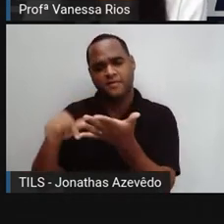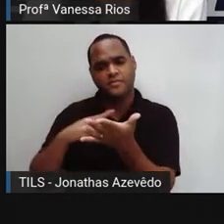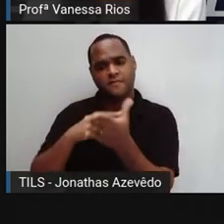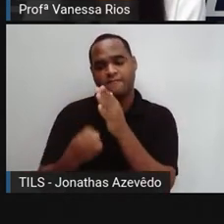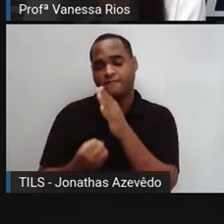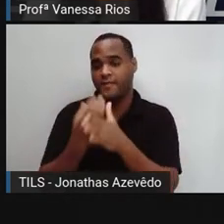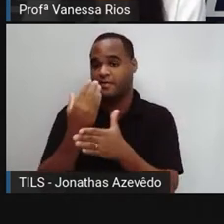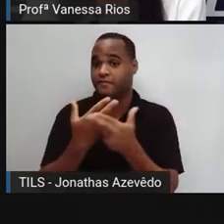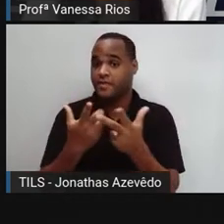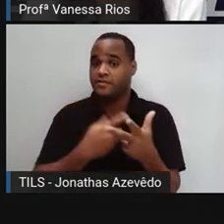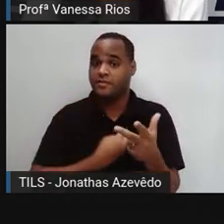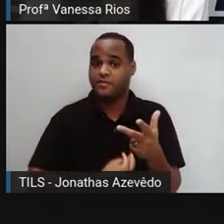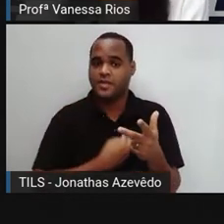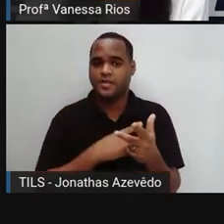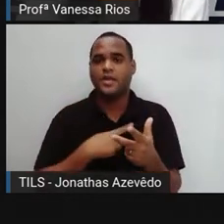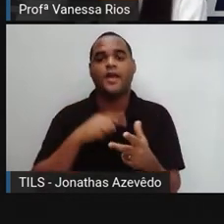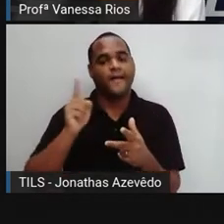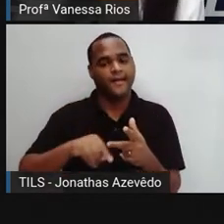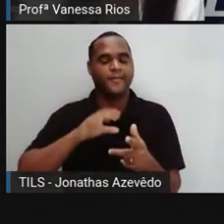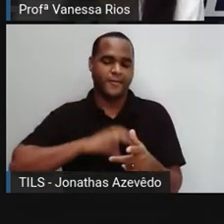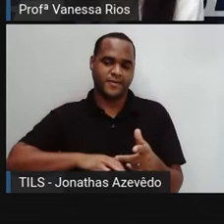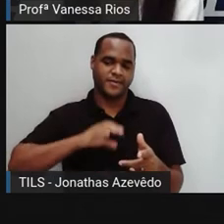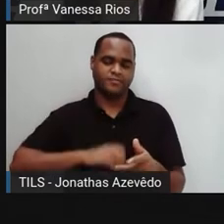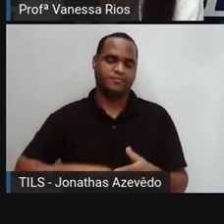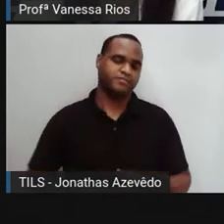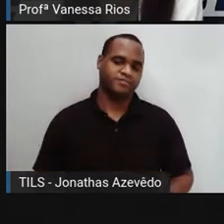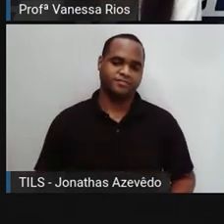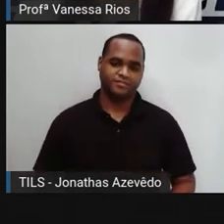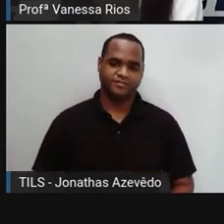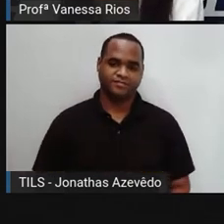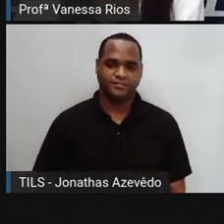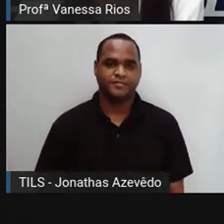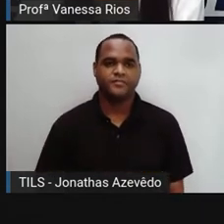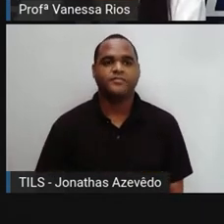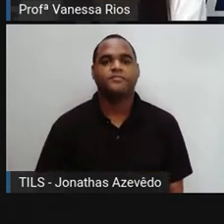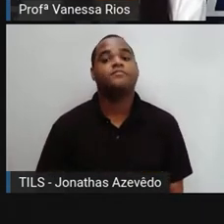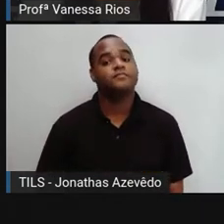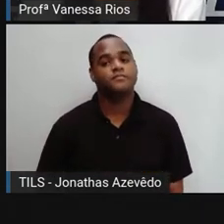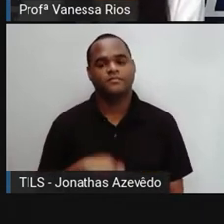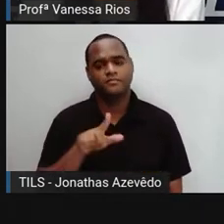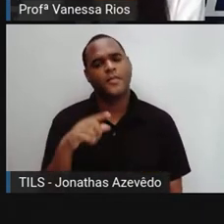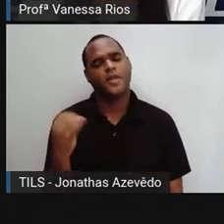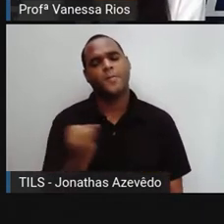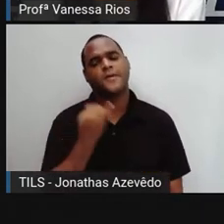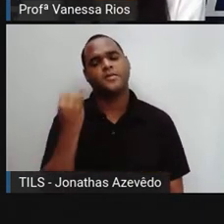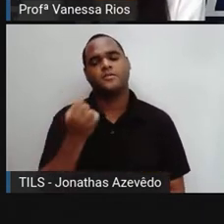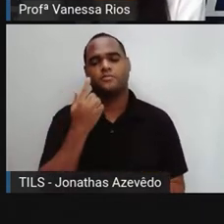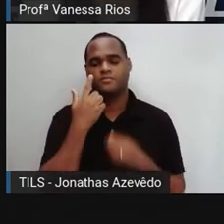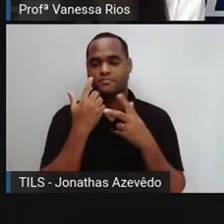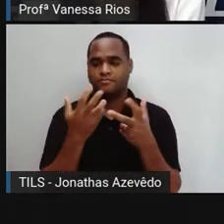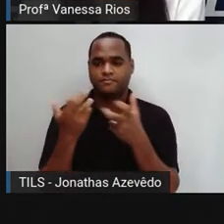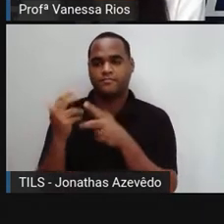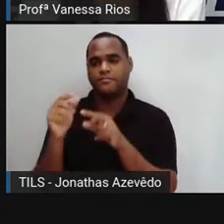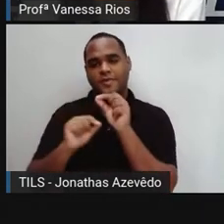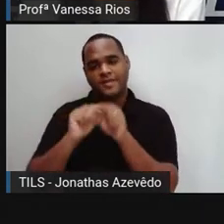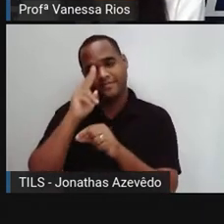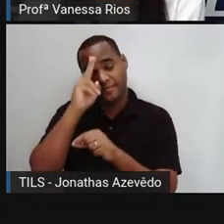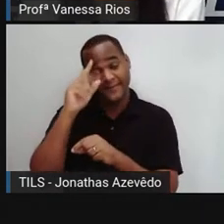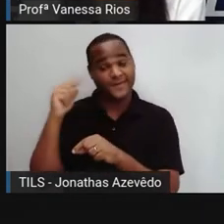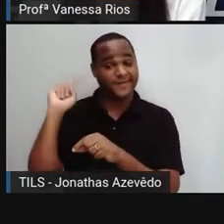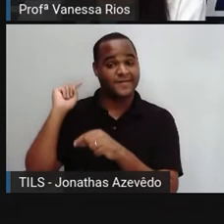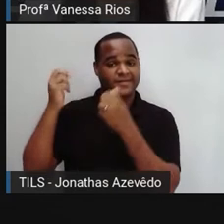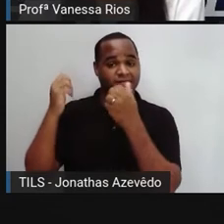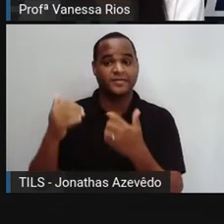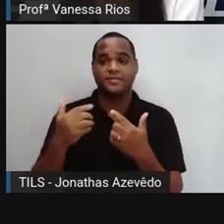nosso caso, da língua portuguesa. Então, é importante notar que, historicamente, a